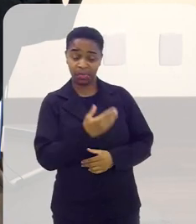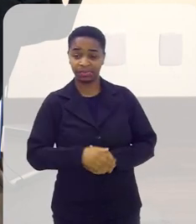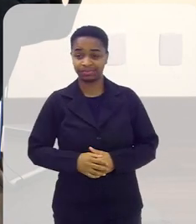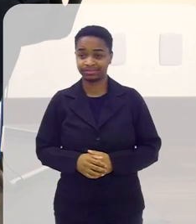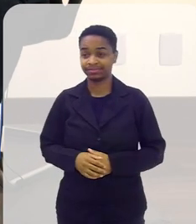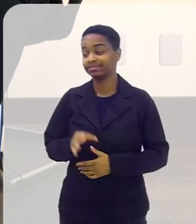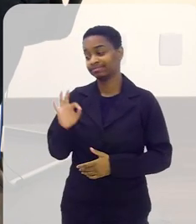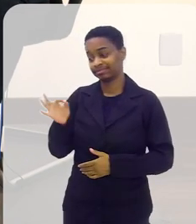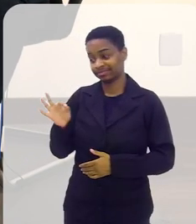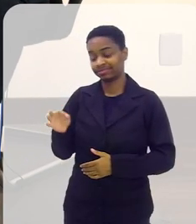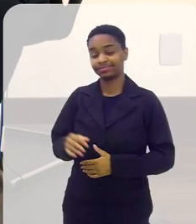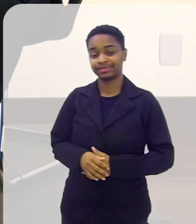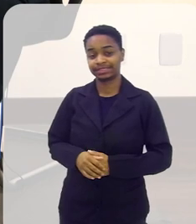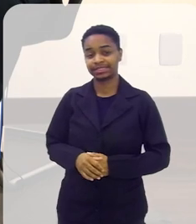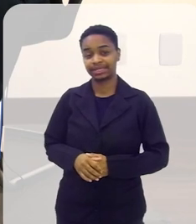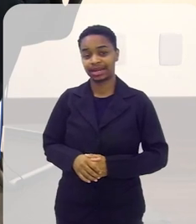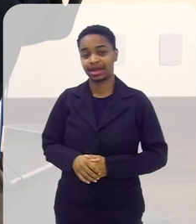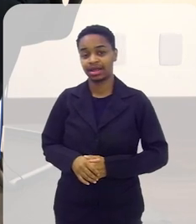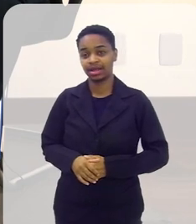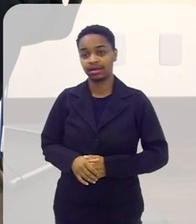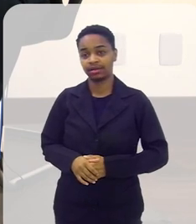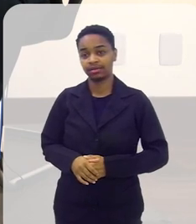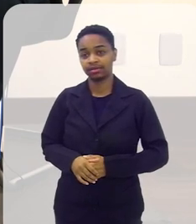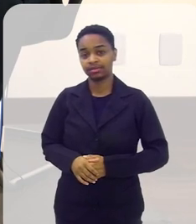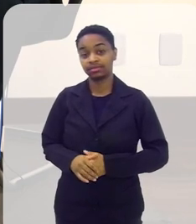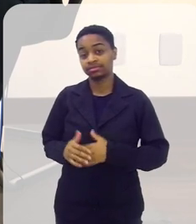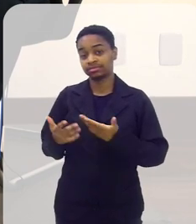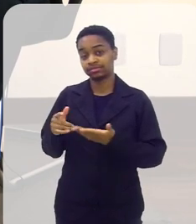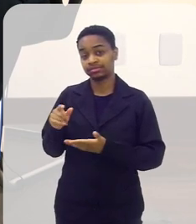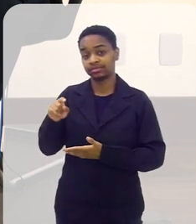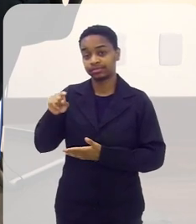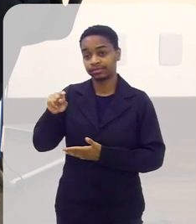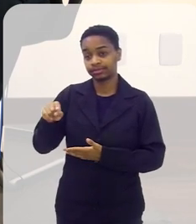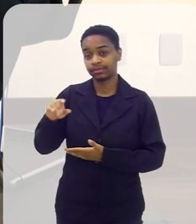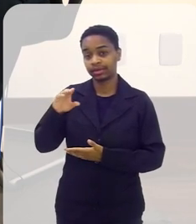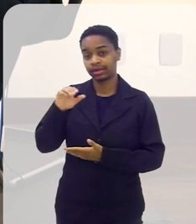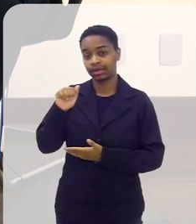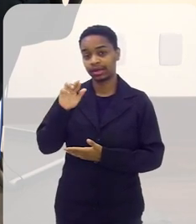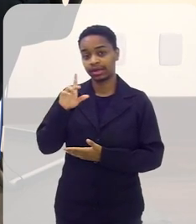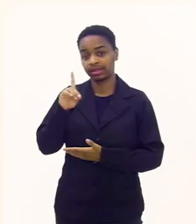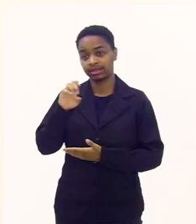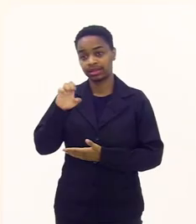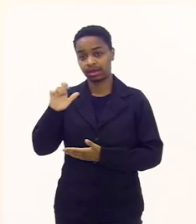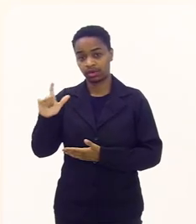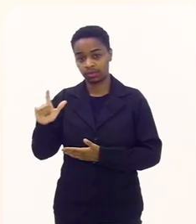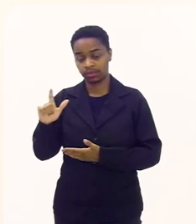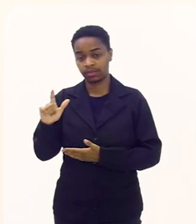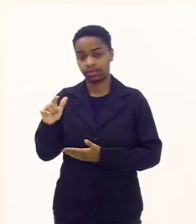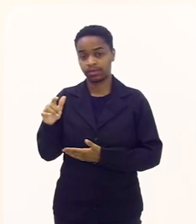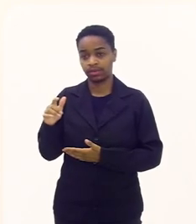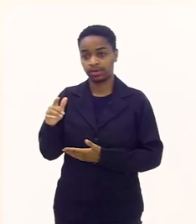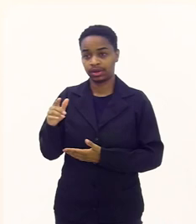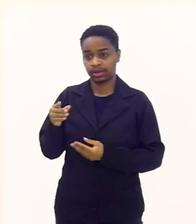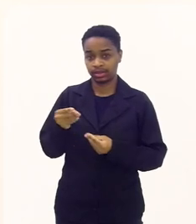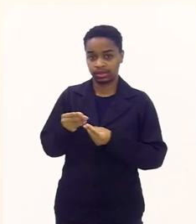bom é aliás ele ele como sempre nosso cardeal né é